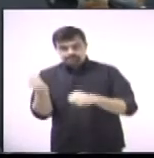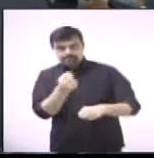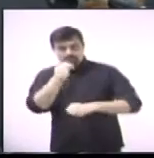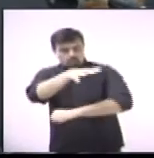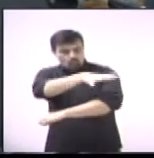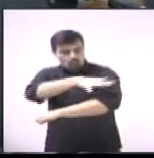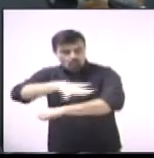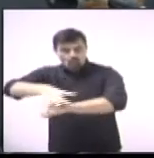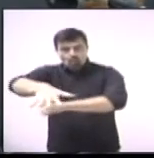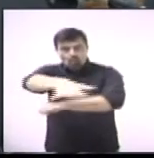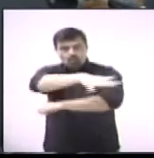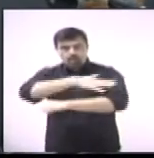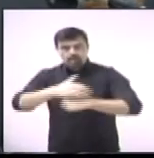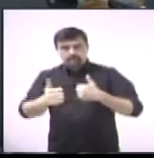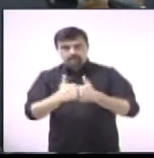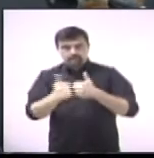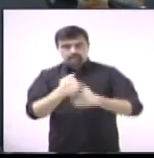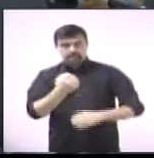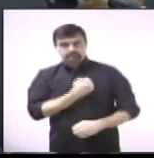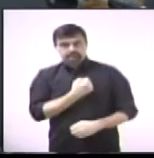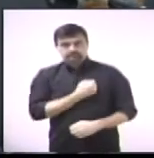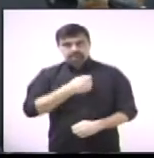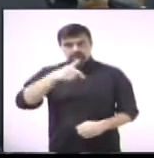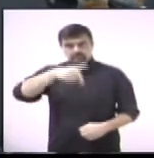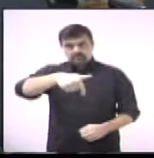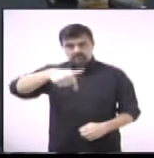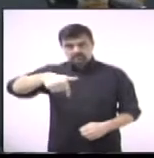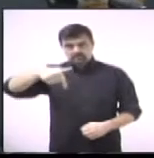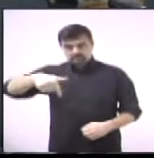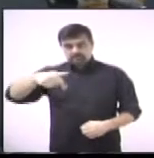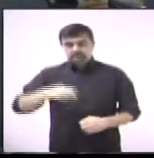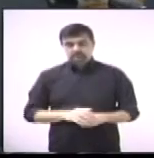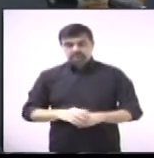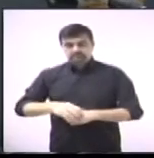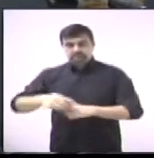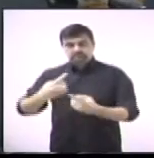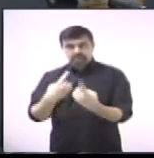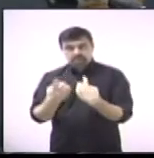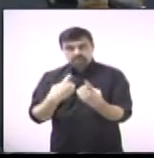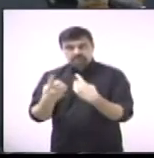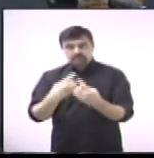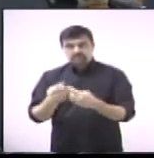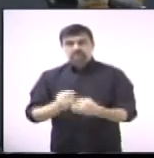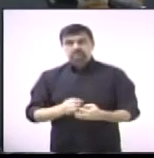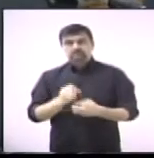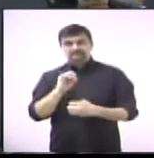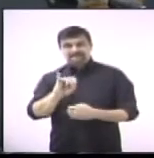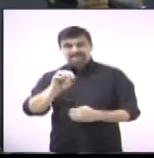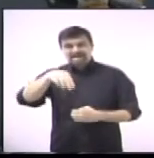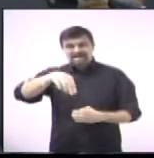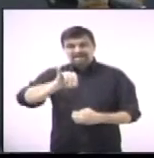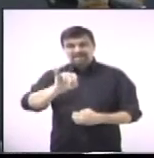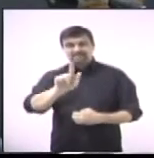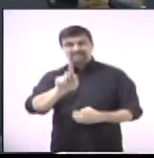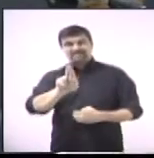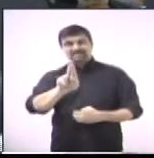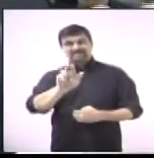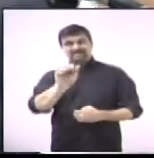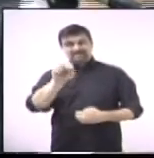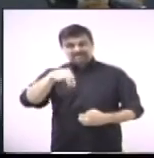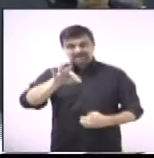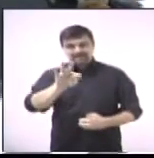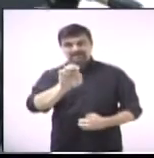existente ao lado do número 777, na Avenida dos Imigrantes, Parque da Figueira.